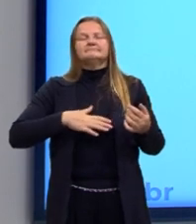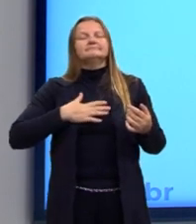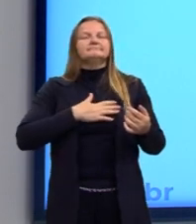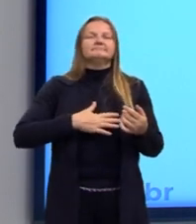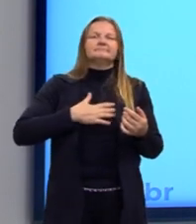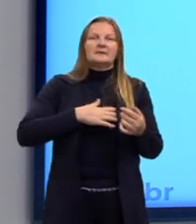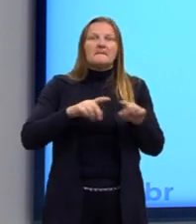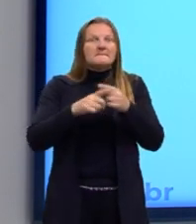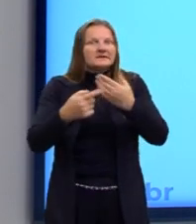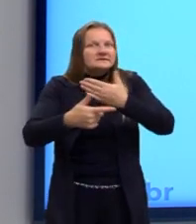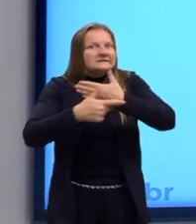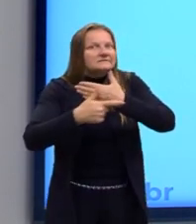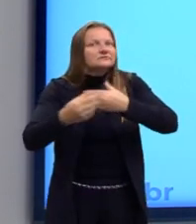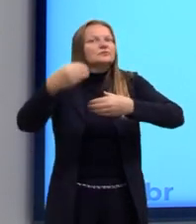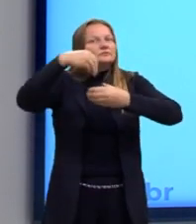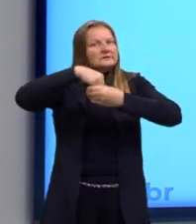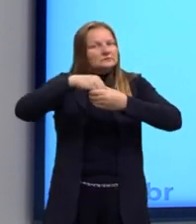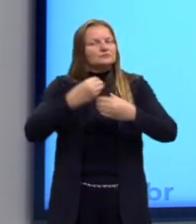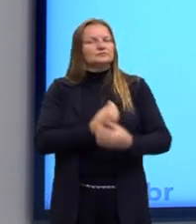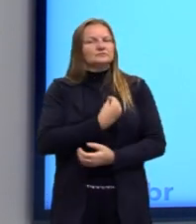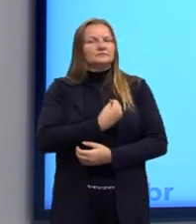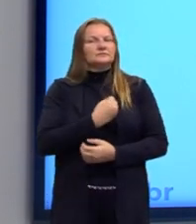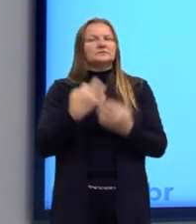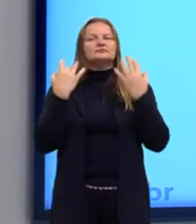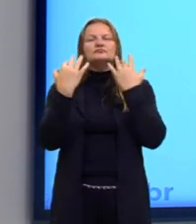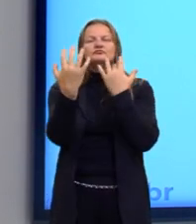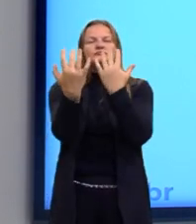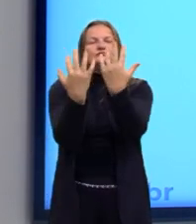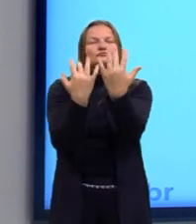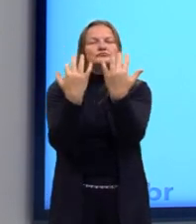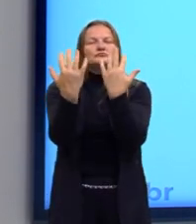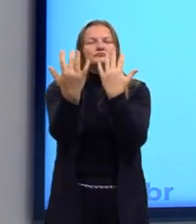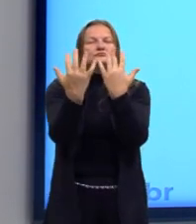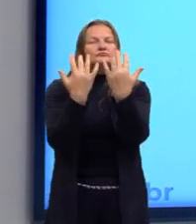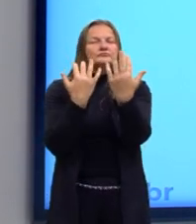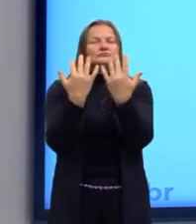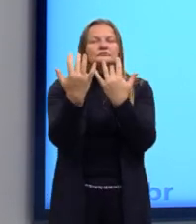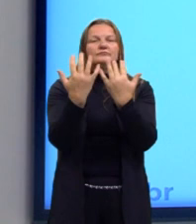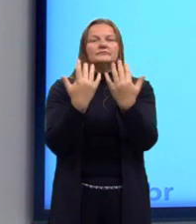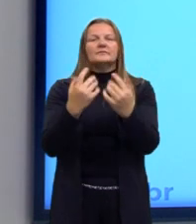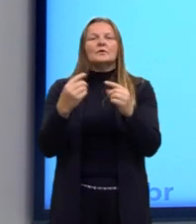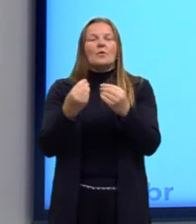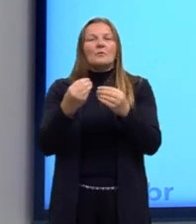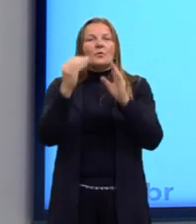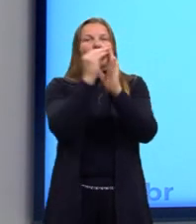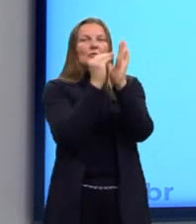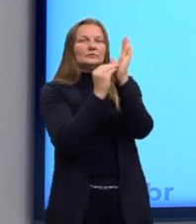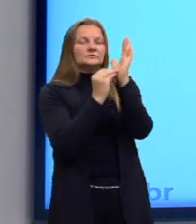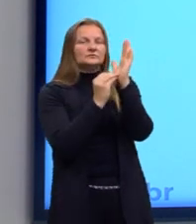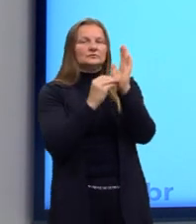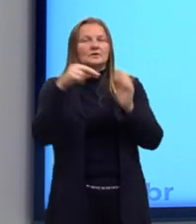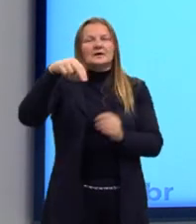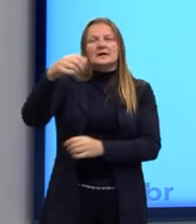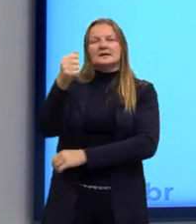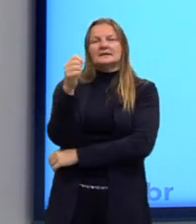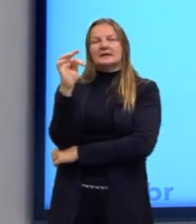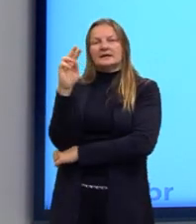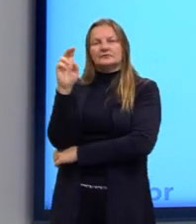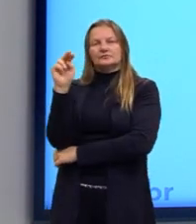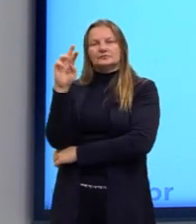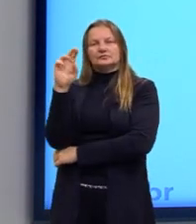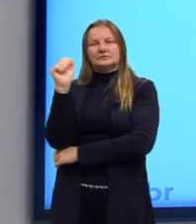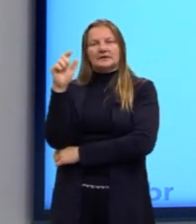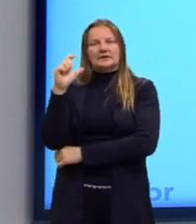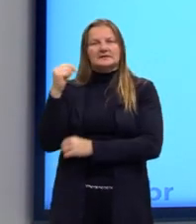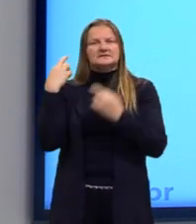A função naturalista, ela se preocupava em representar o conteúdo. Como a função